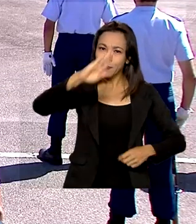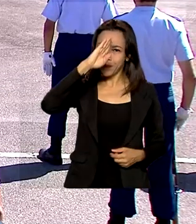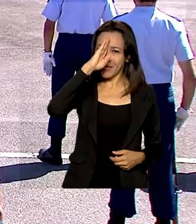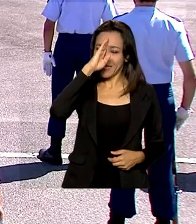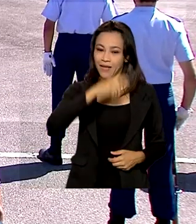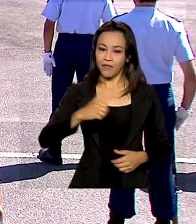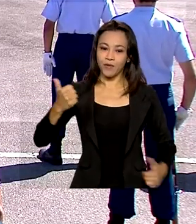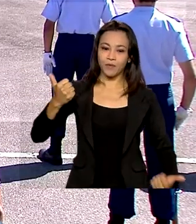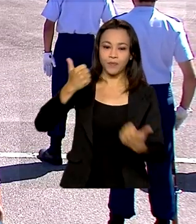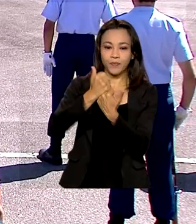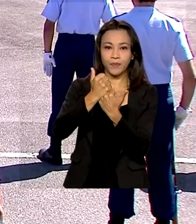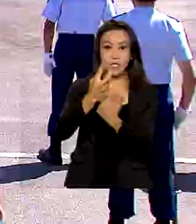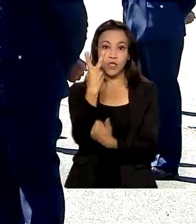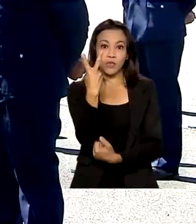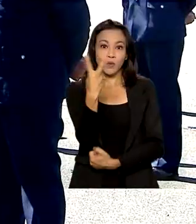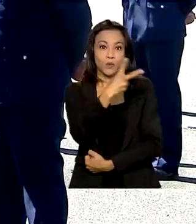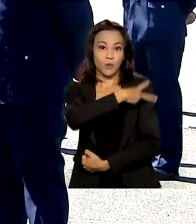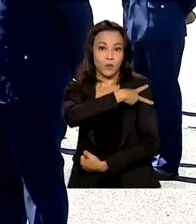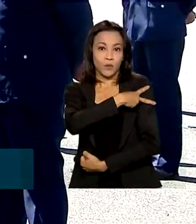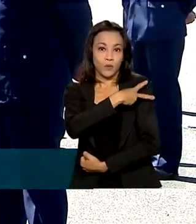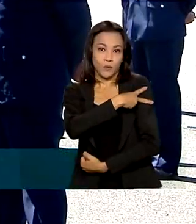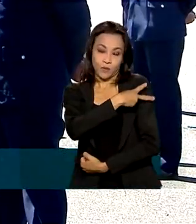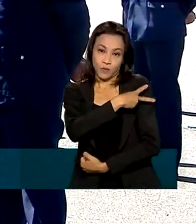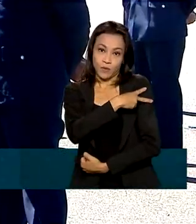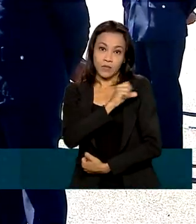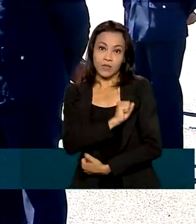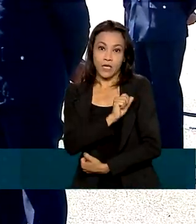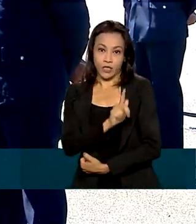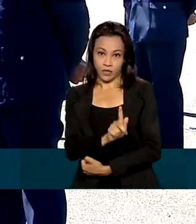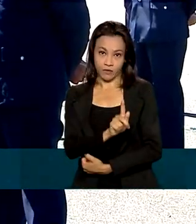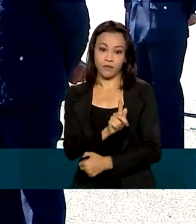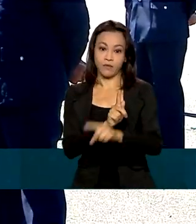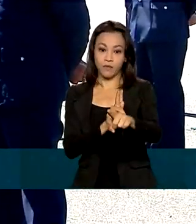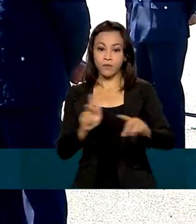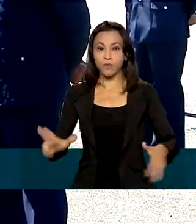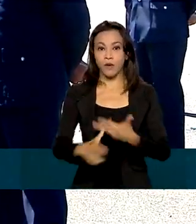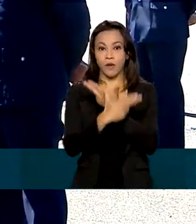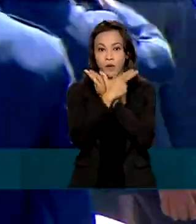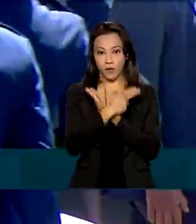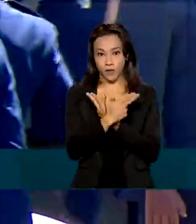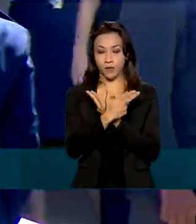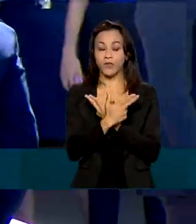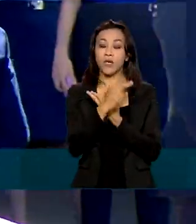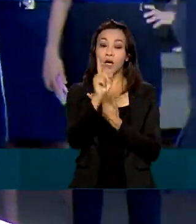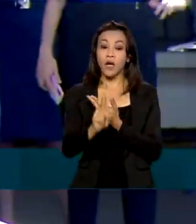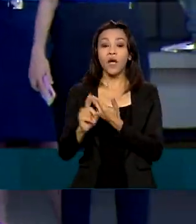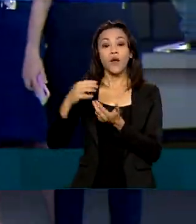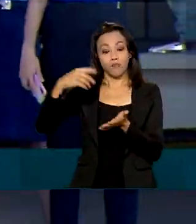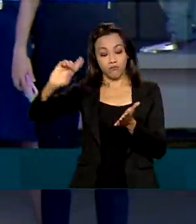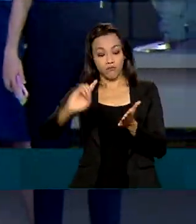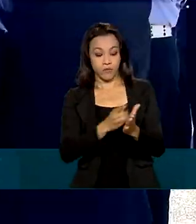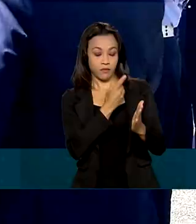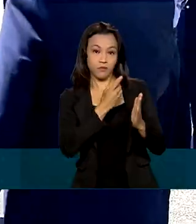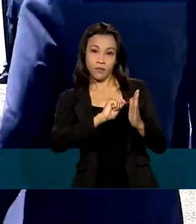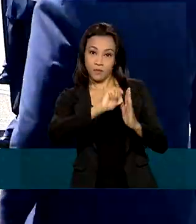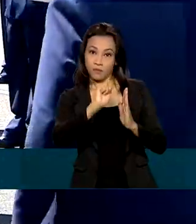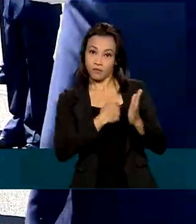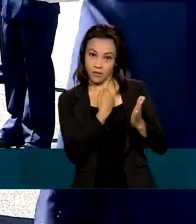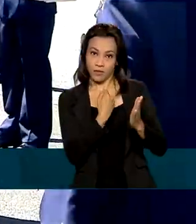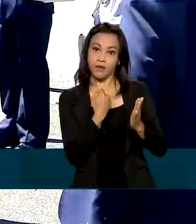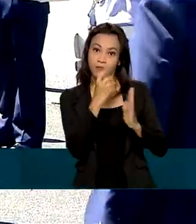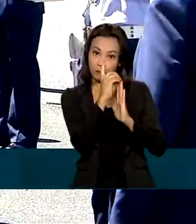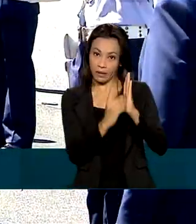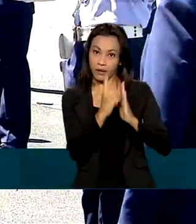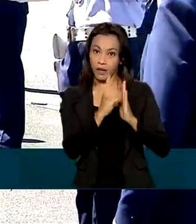segundo sargento do quadro especial da aeronáutica. Um decreto assinado pelo presidente Jair Bolsonaro em dezembro do ano